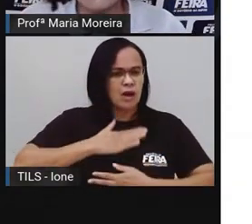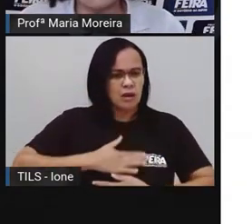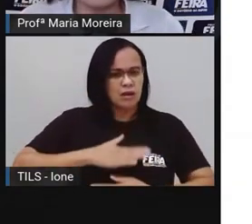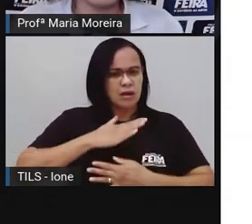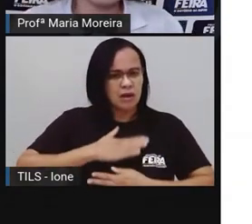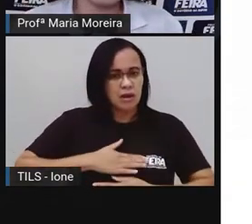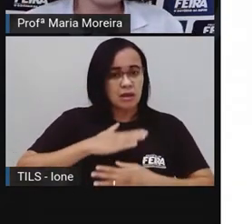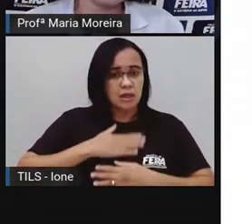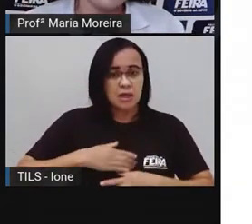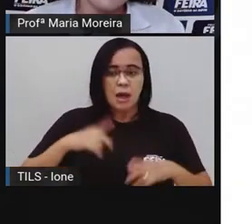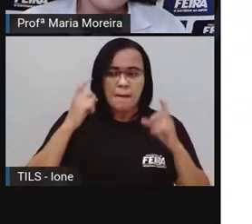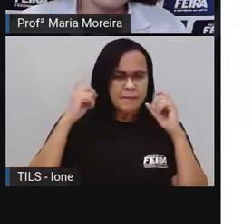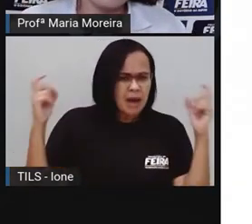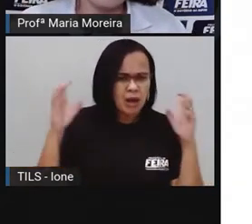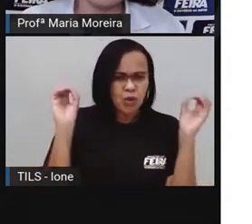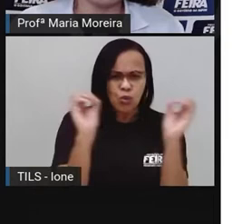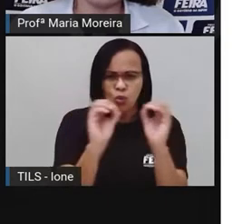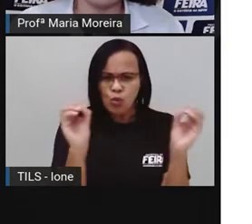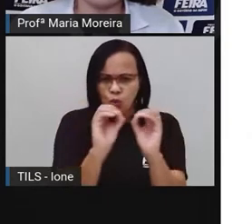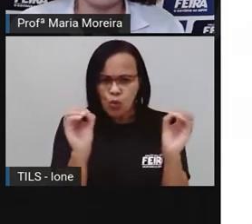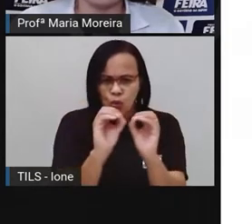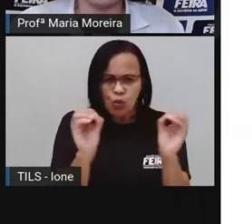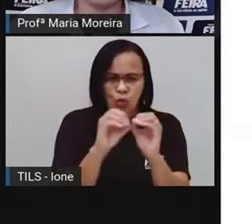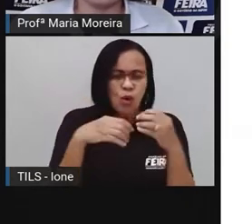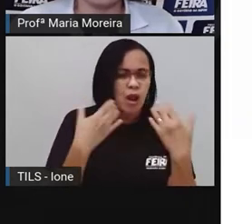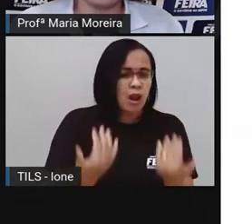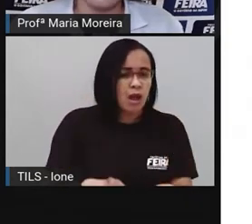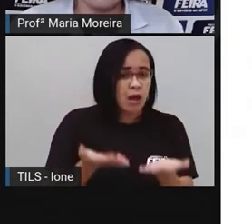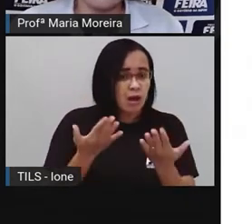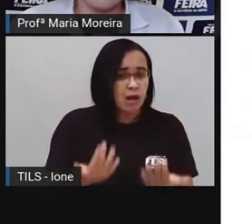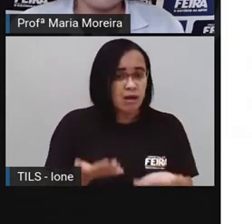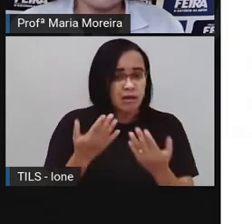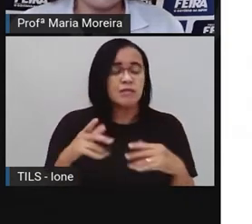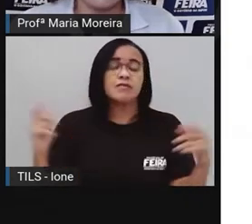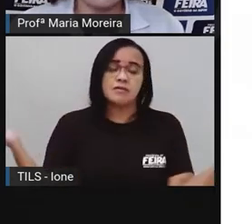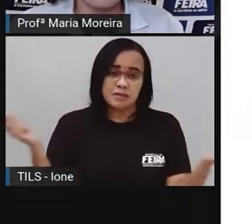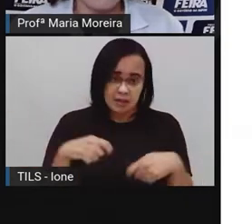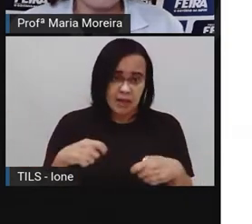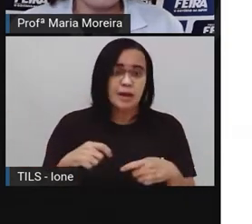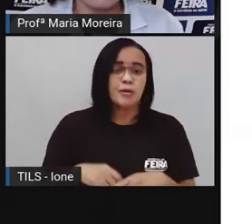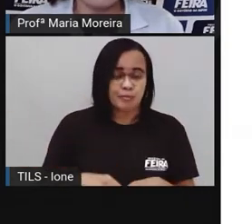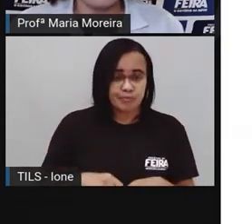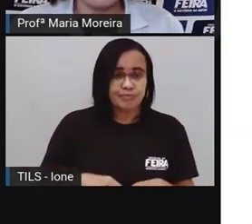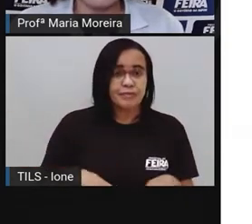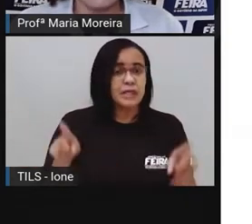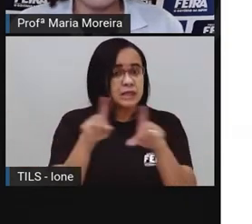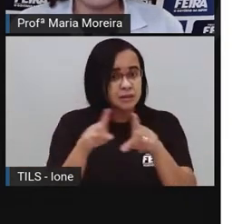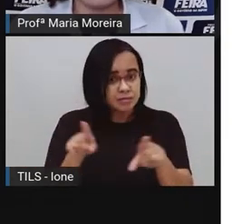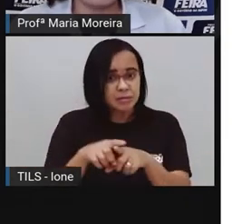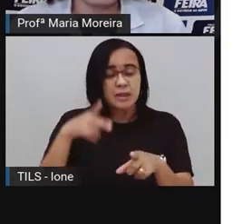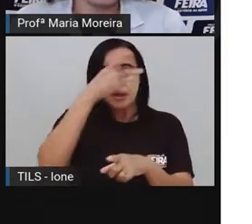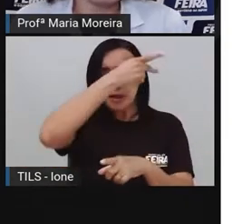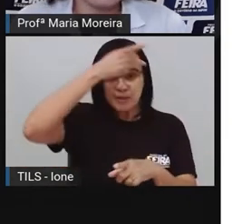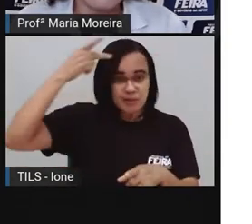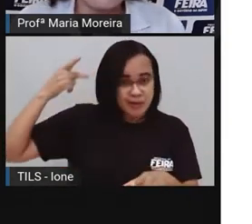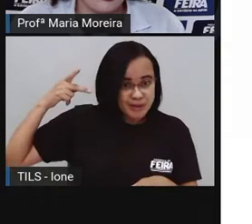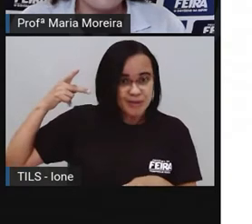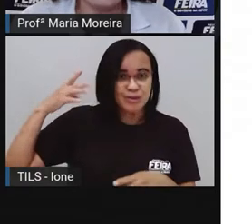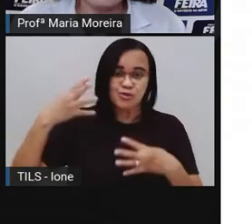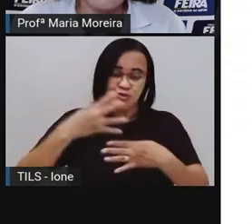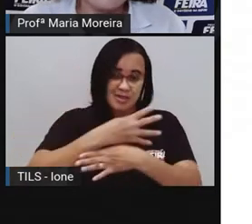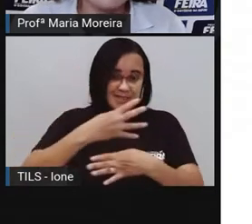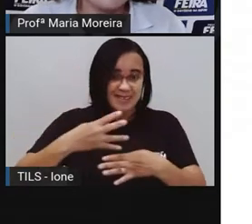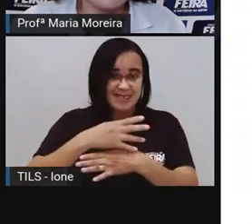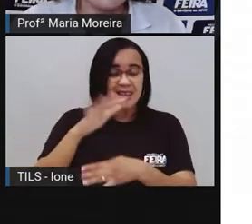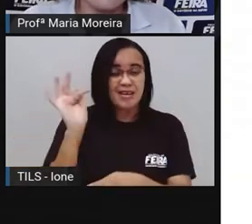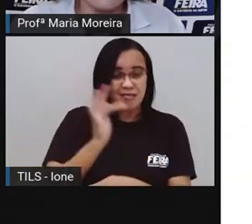barulho. Então as pessoas que moram aí nos distritos da nossa cidade são realmente privilegiadas, porque podem contar